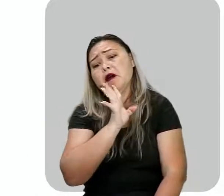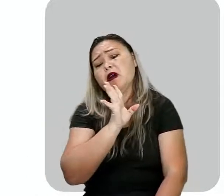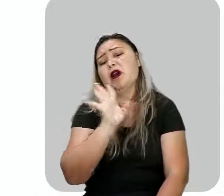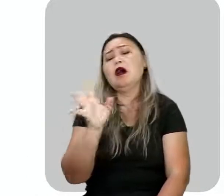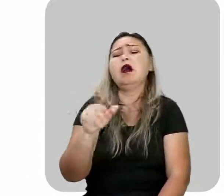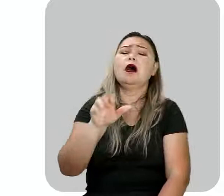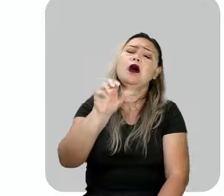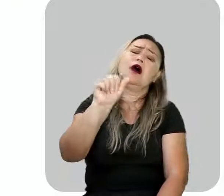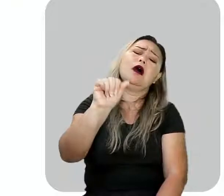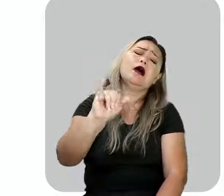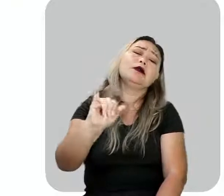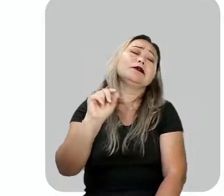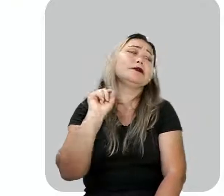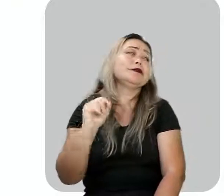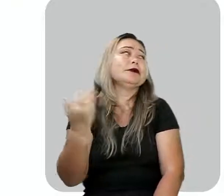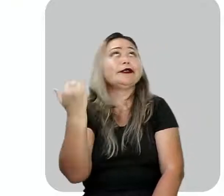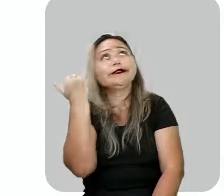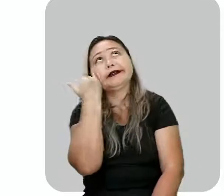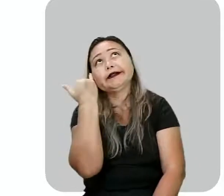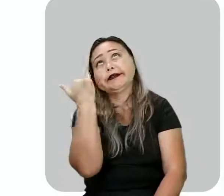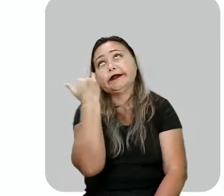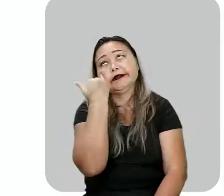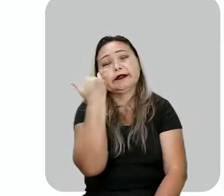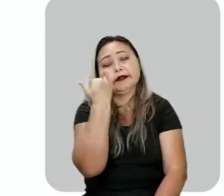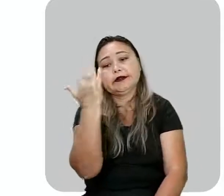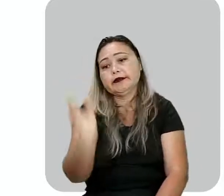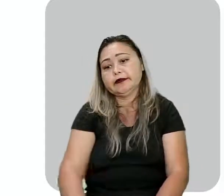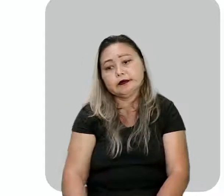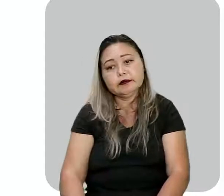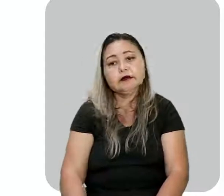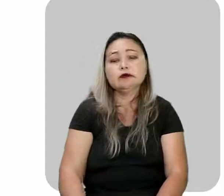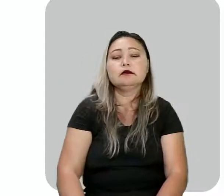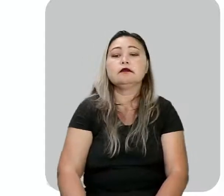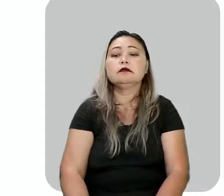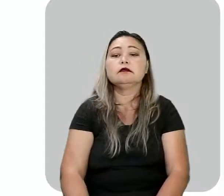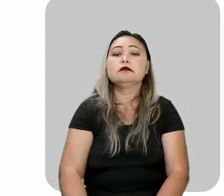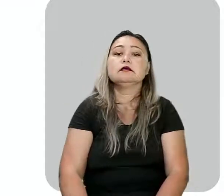é... Ai, que preguiça!